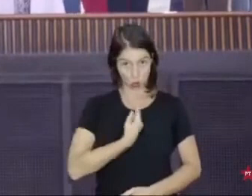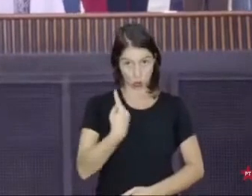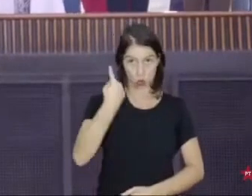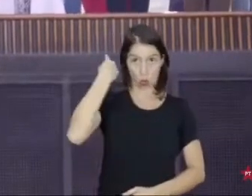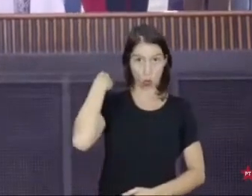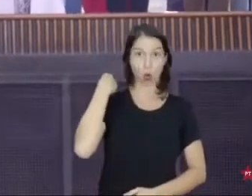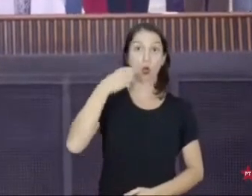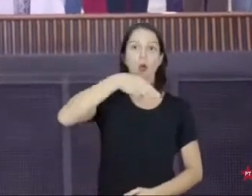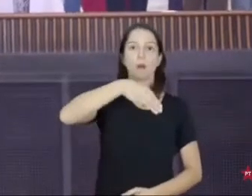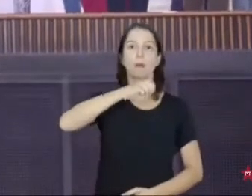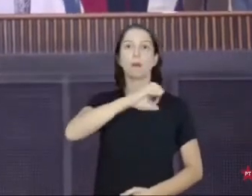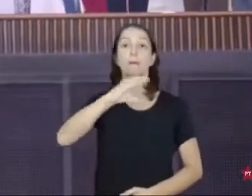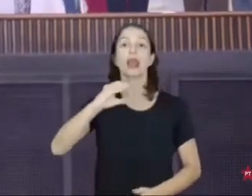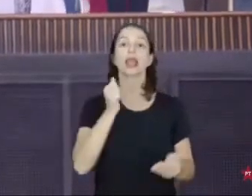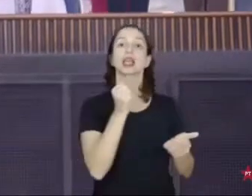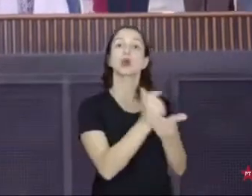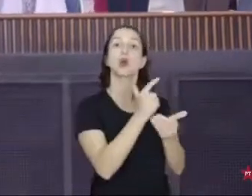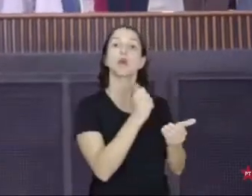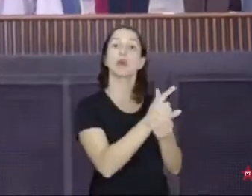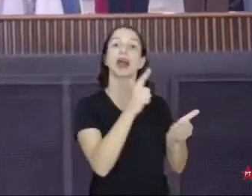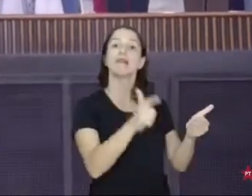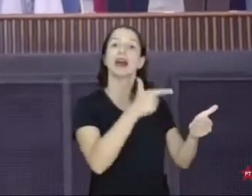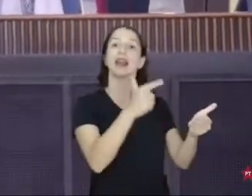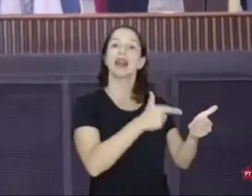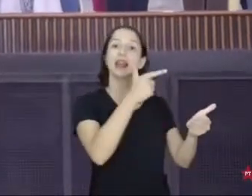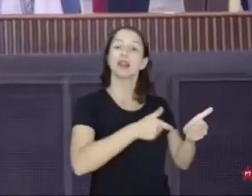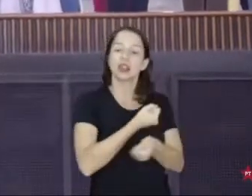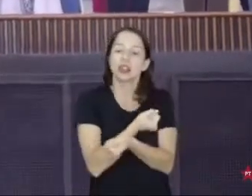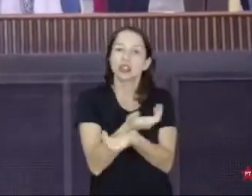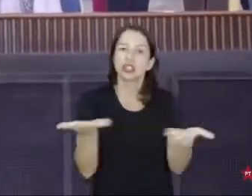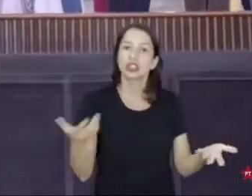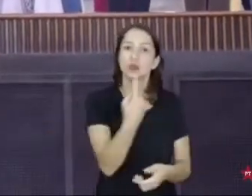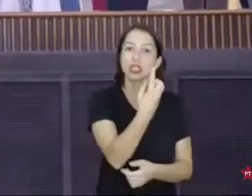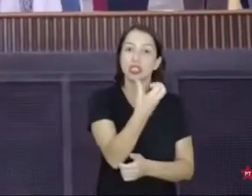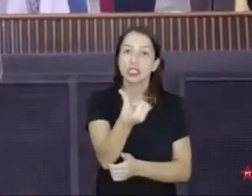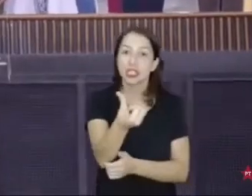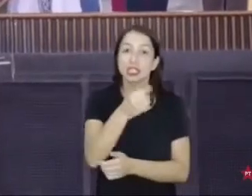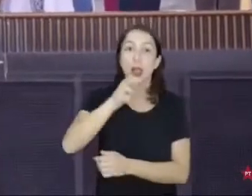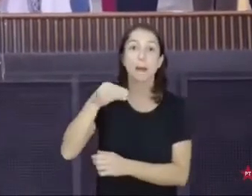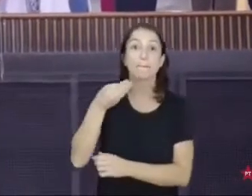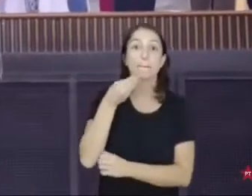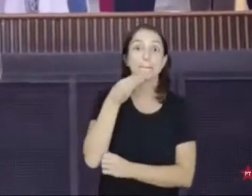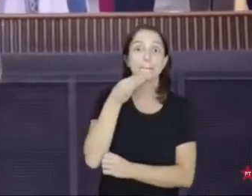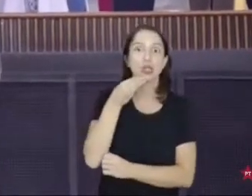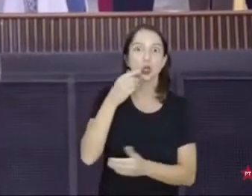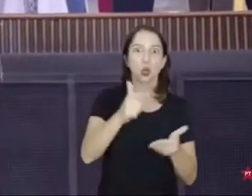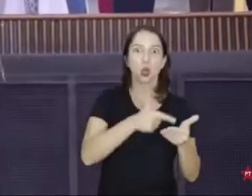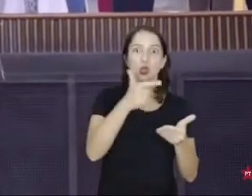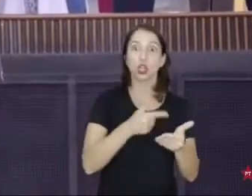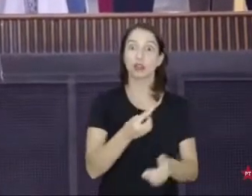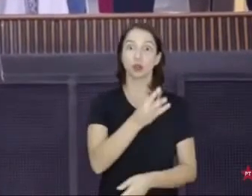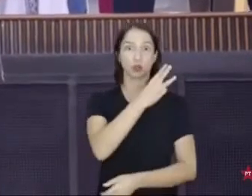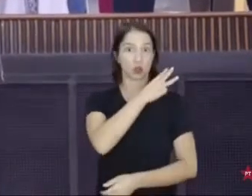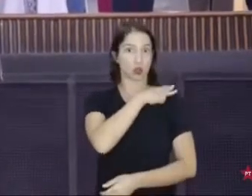distribuiria por ano 16 milhões de livros para o ensino médio nesse país. Somente investido na